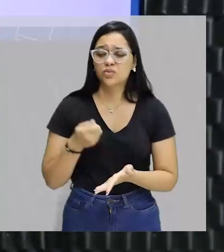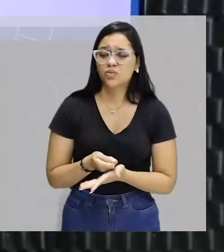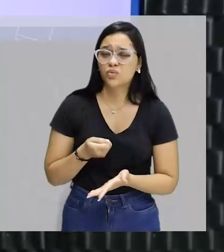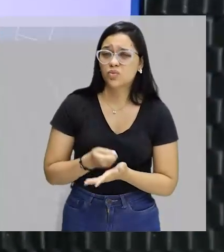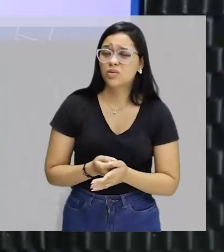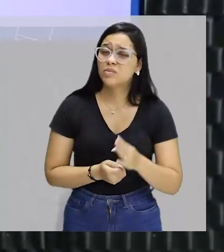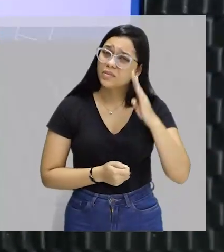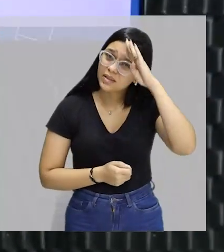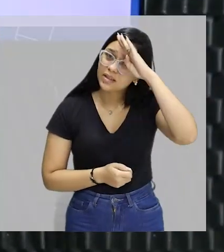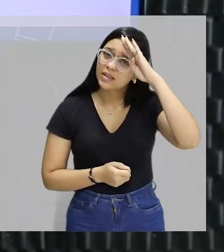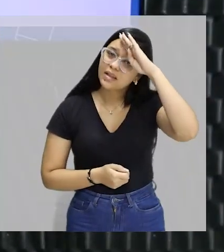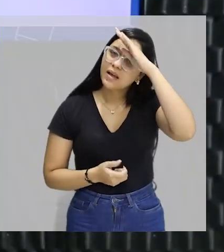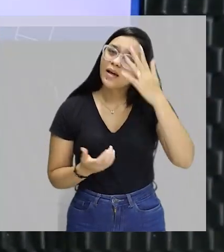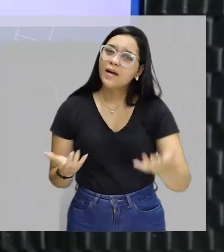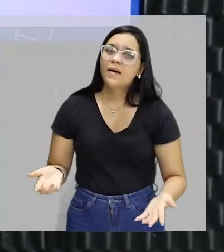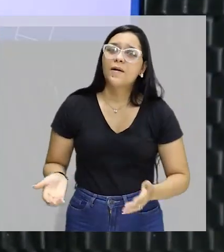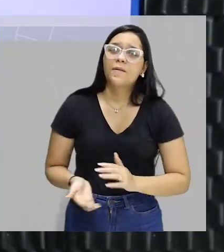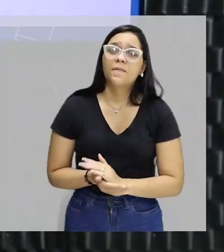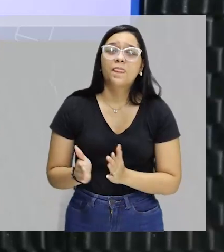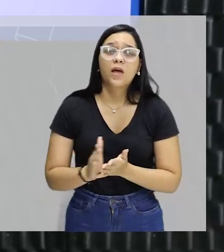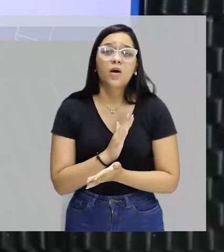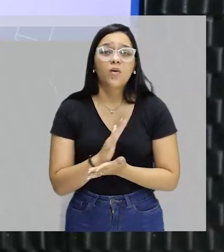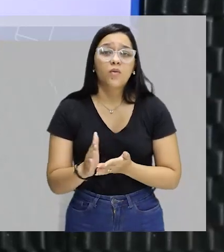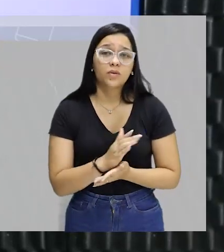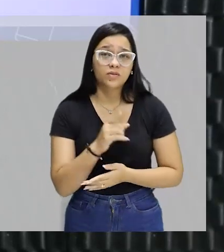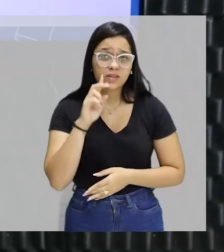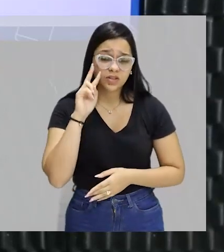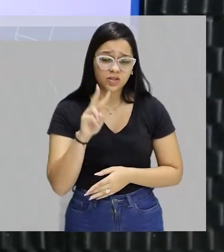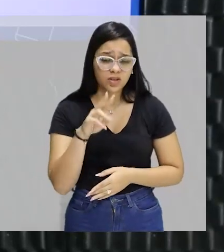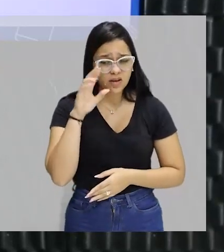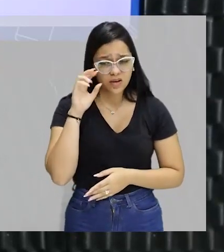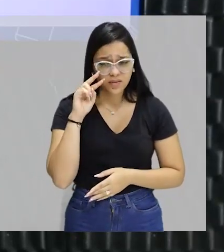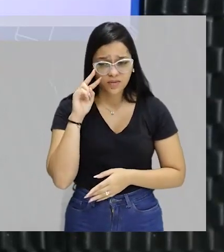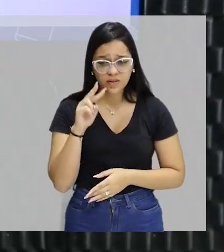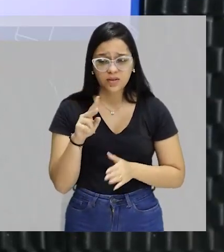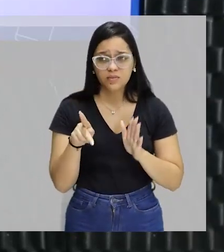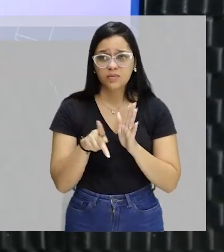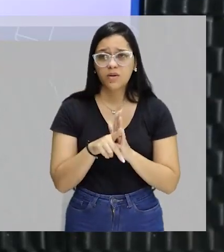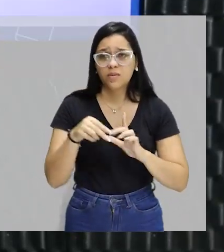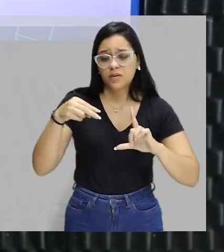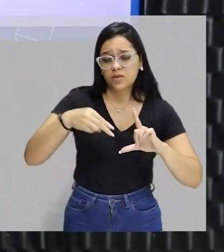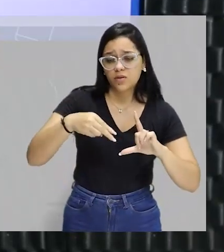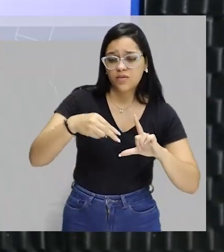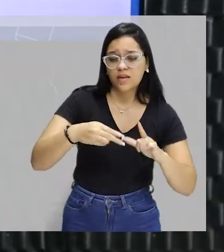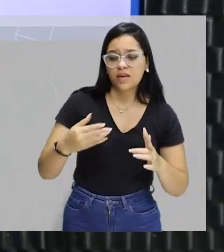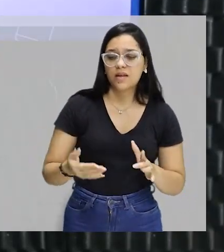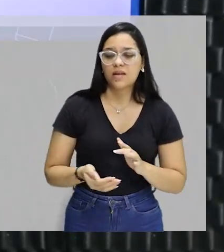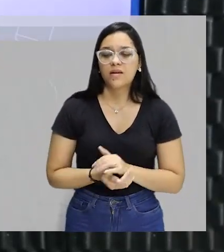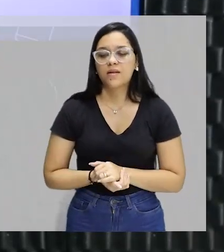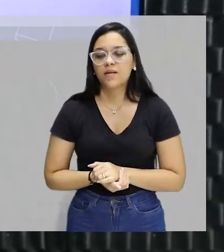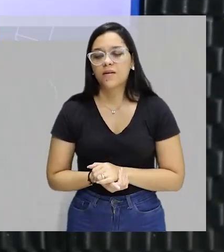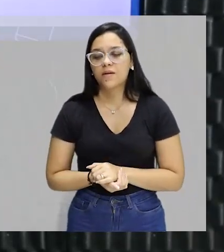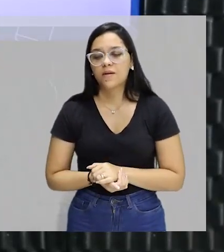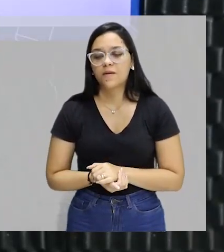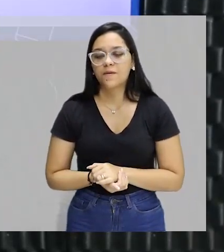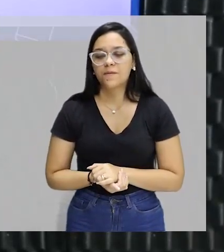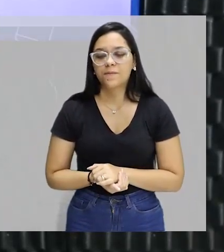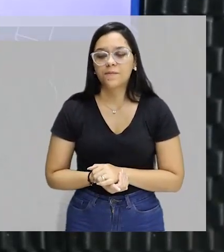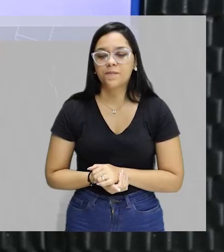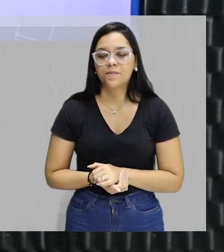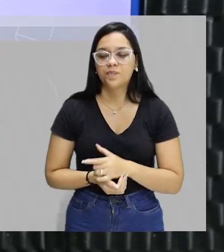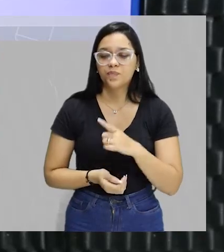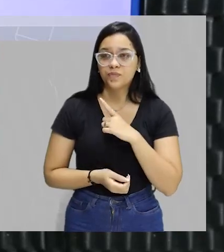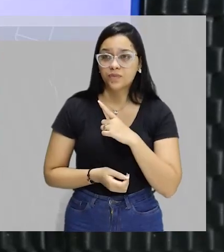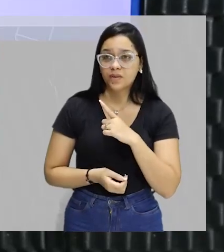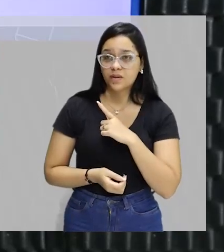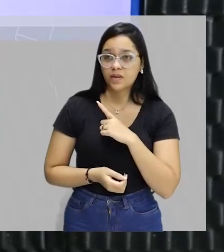já falei para vocês. algumas obras que vocês talvez já tenham visto no formato de teledramaturgia, ou seja, novela. Meu Bem, Meu Mal, Anjo